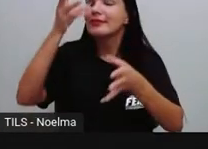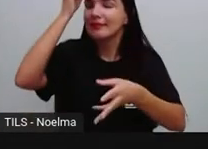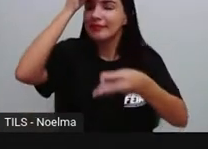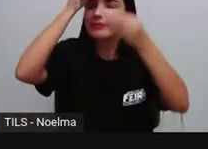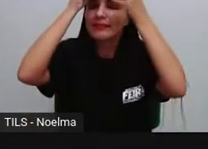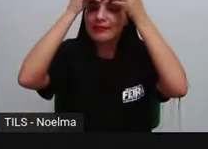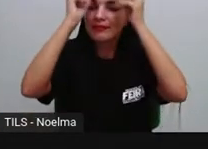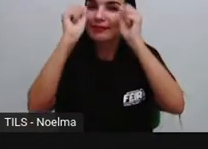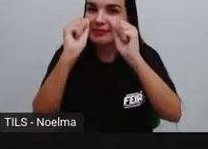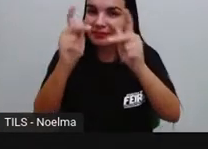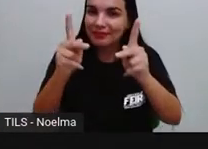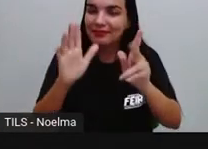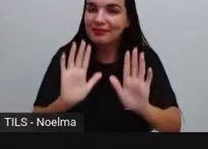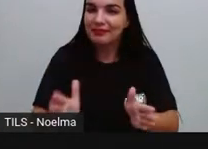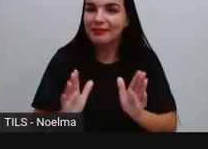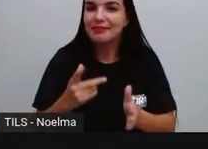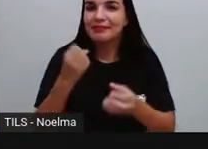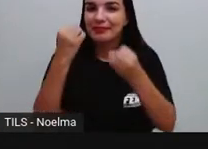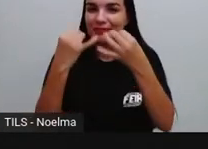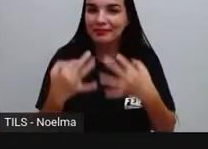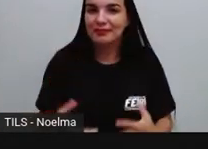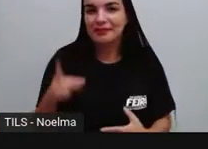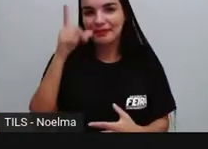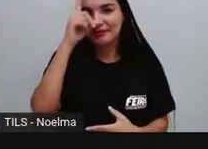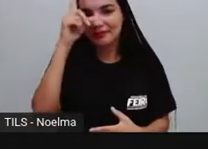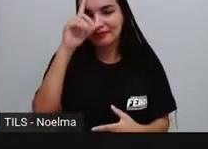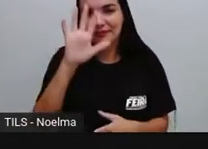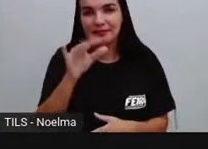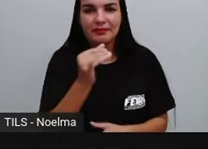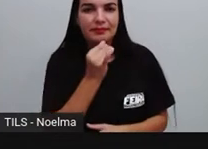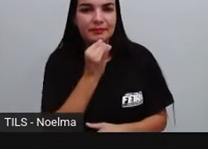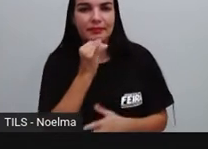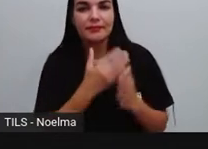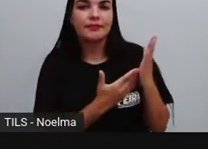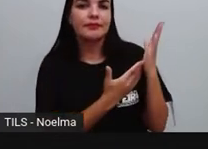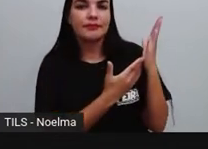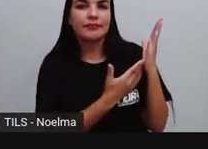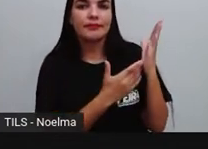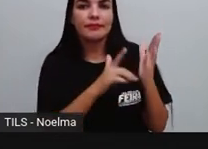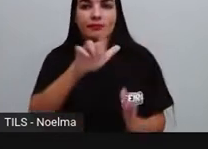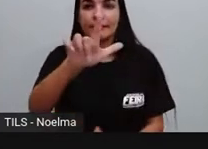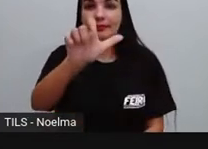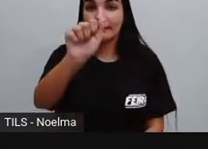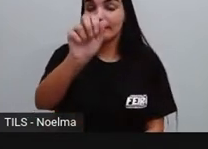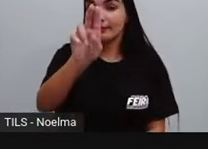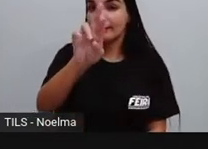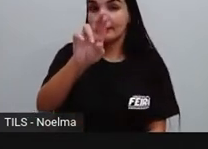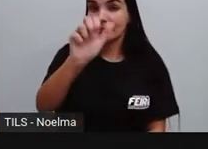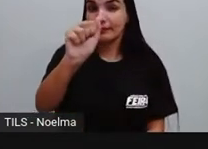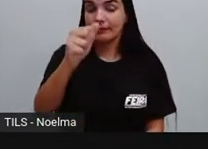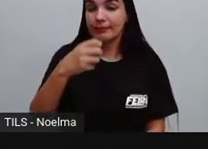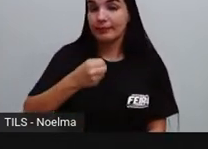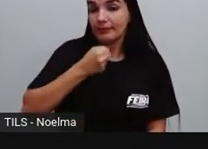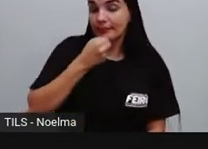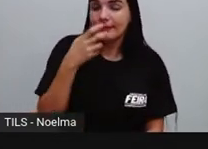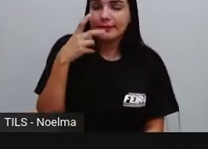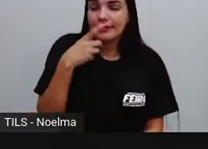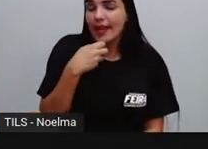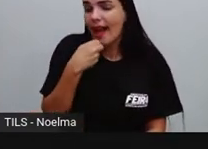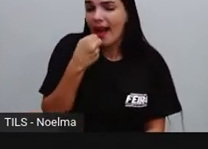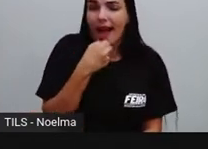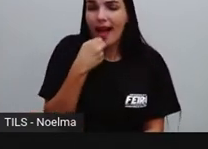falando sobre isso há algum tempo, certo? Por exemplo, Laura canta todos os dias.